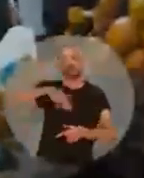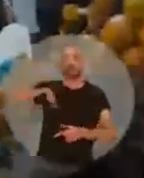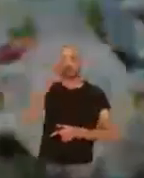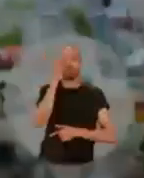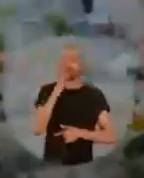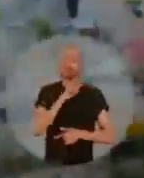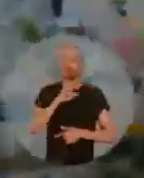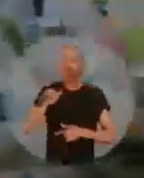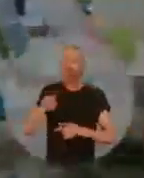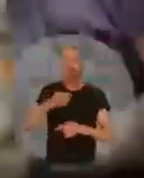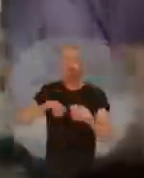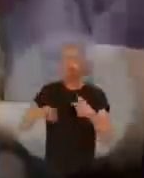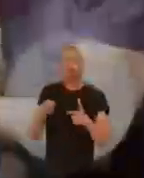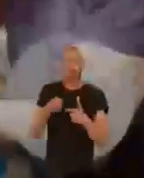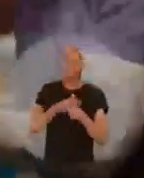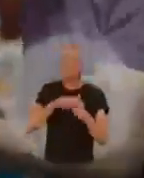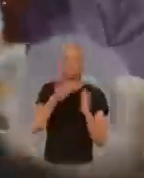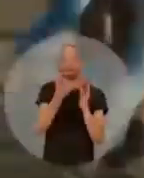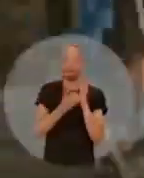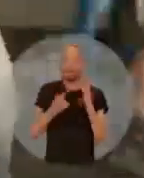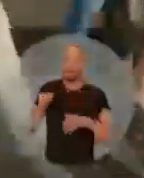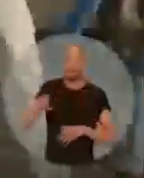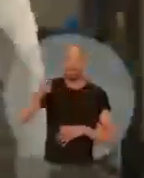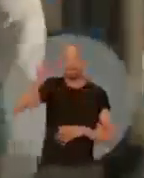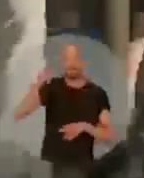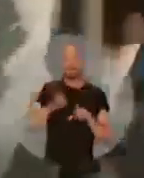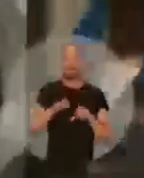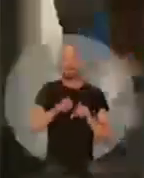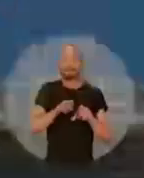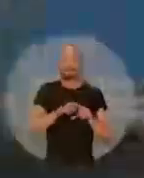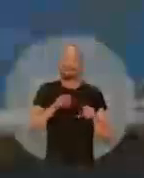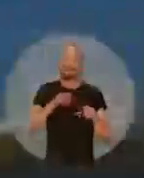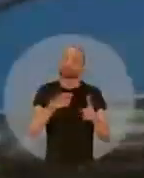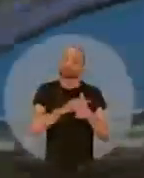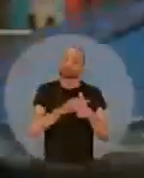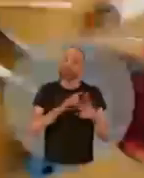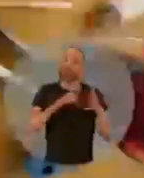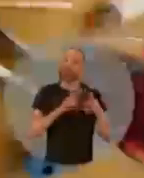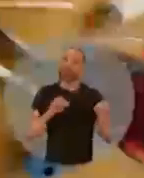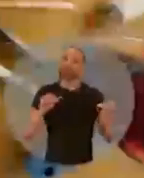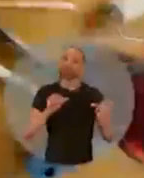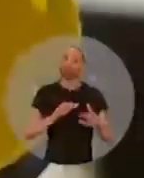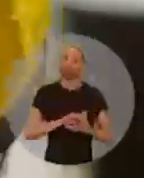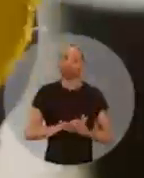você vai renegociar suas dívidas com juros baixos, pra limpar o nome no SPC e Serasa.